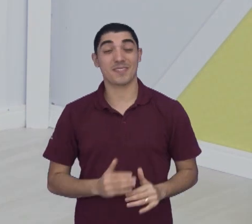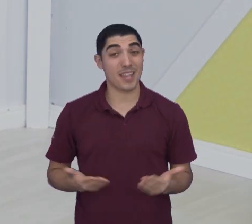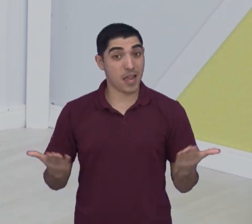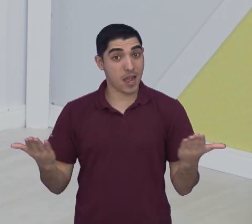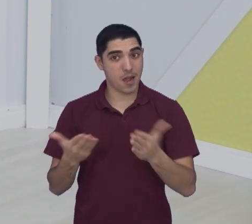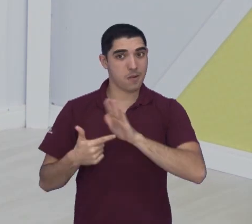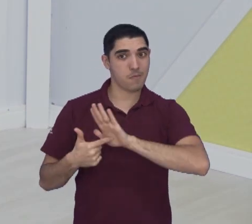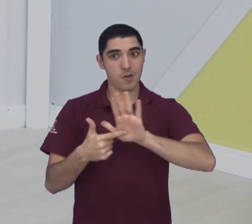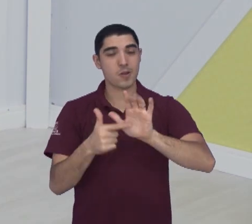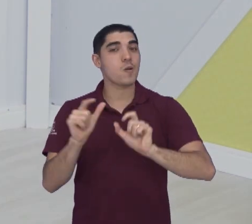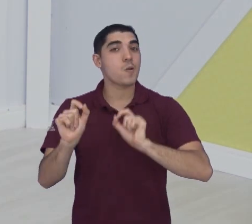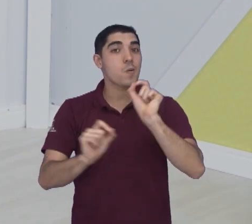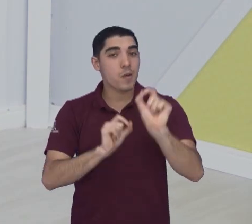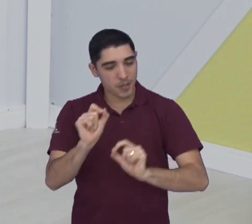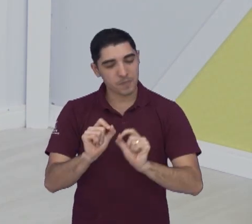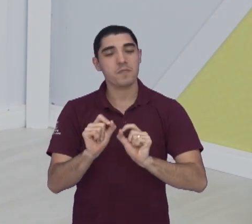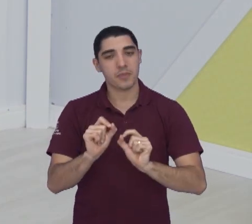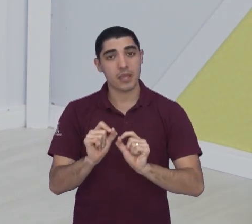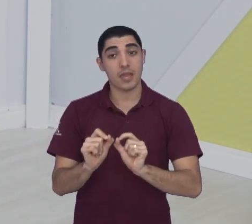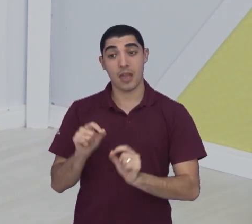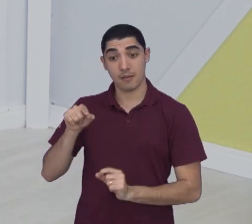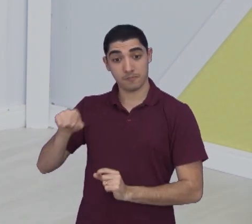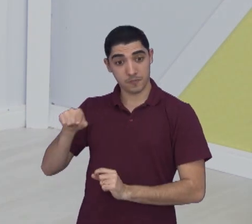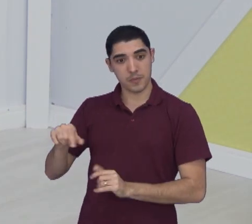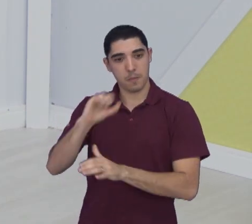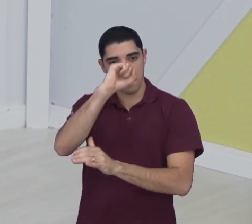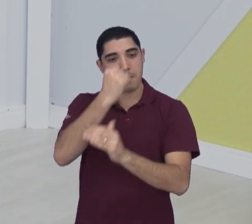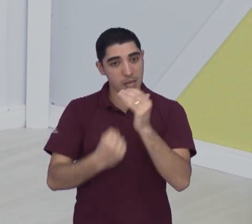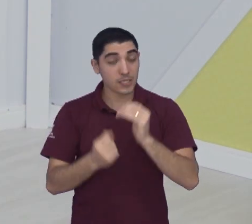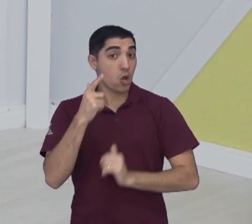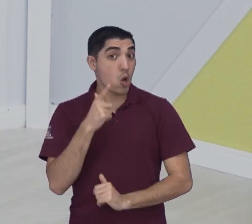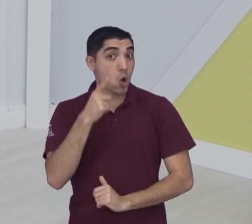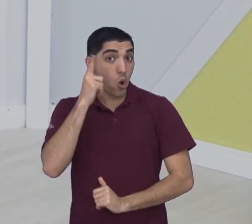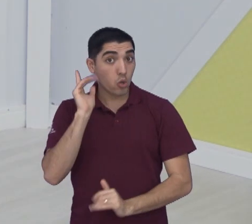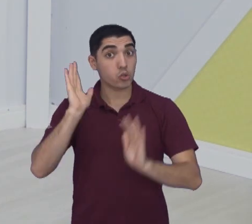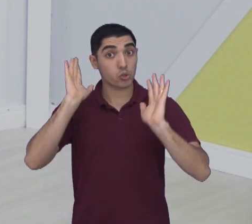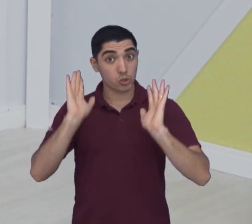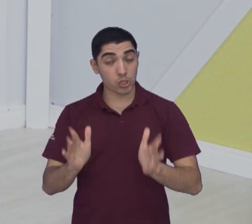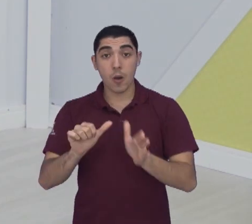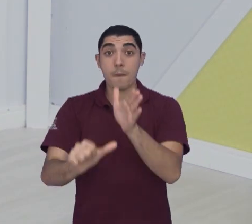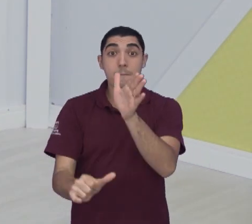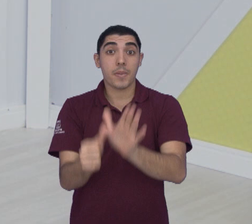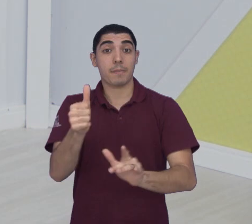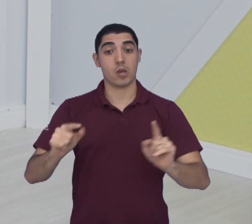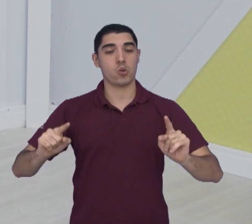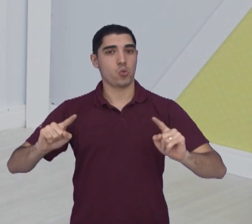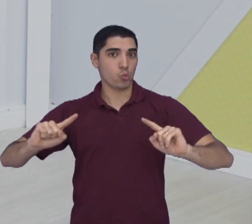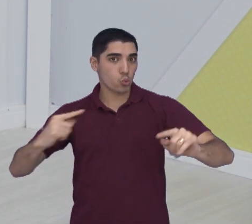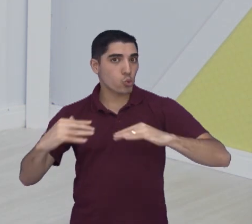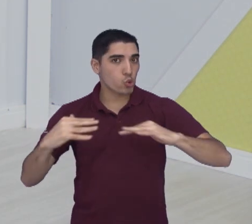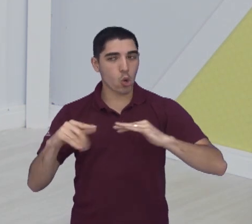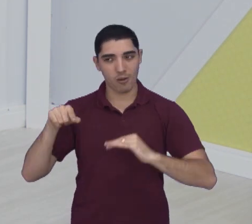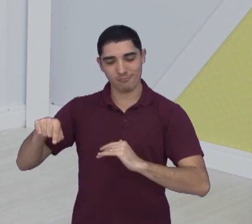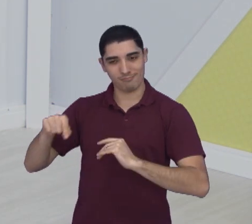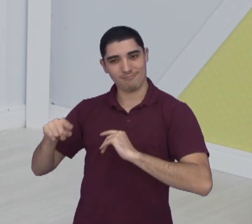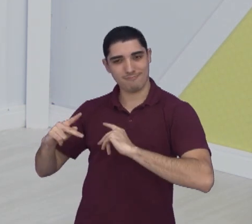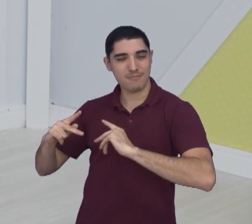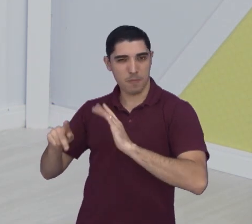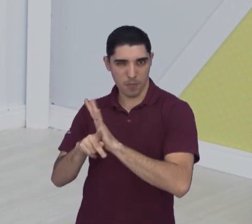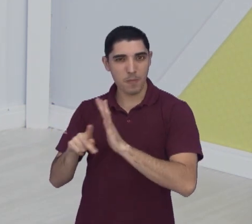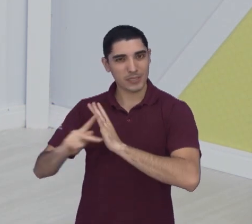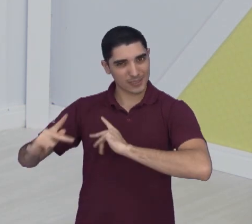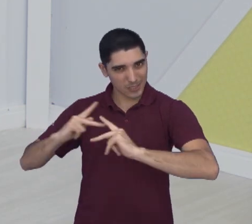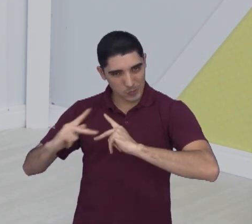Começa o Hora do Esporte de hoje, falando de basquete. Ontem aconteceu a estreia do São José Basquetebol no Campeonato